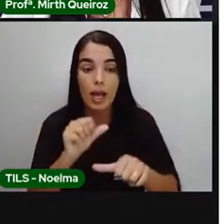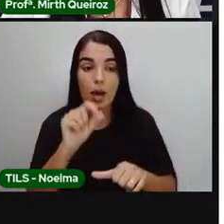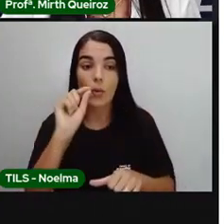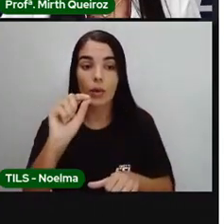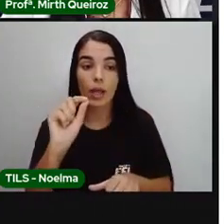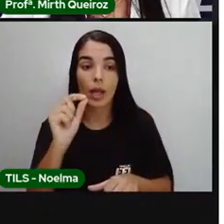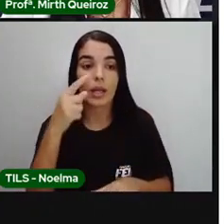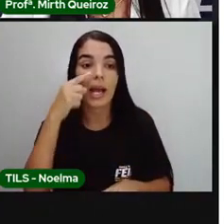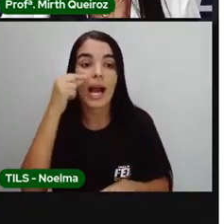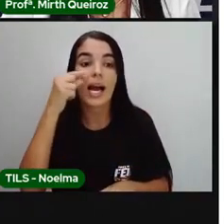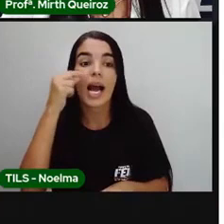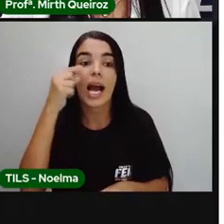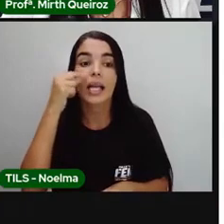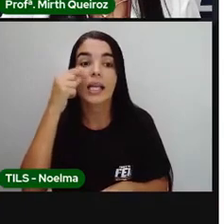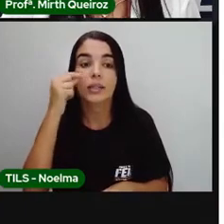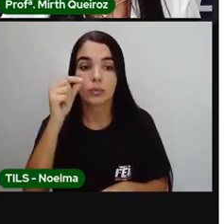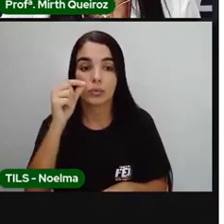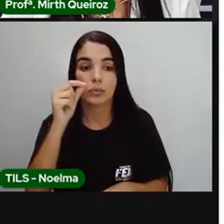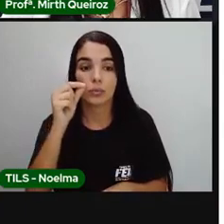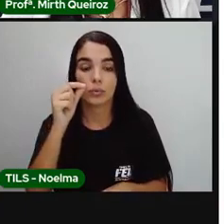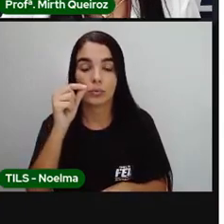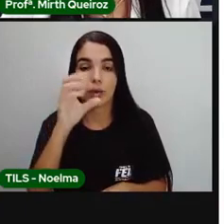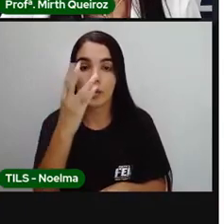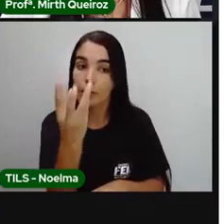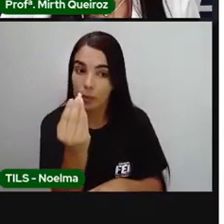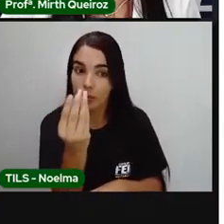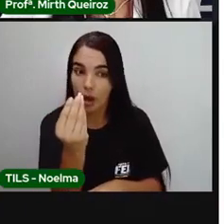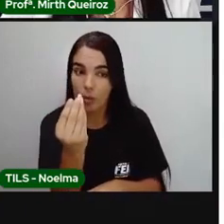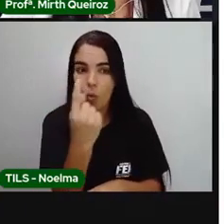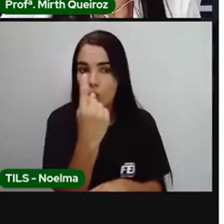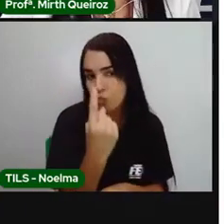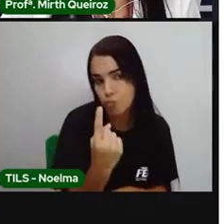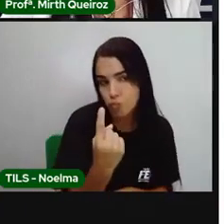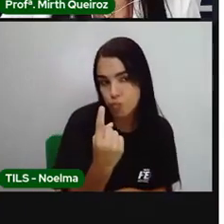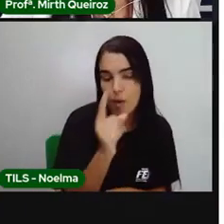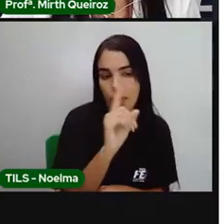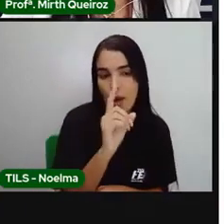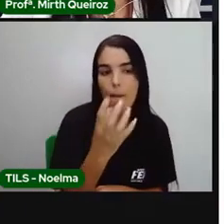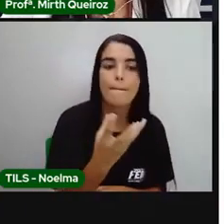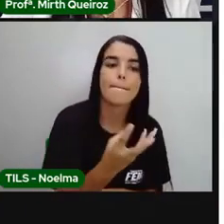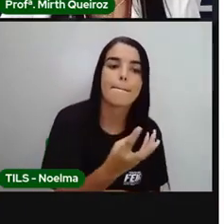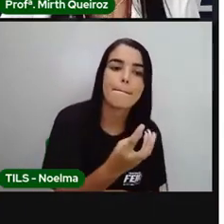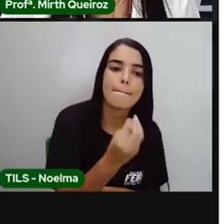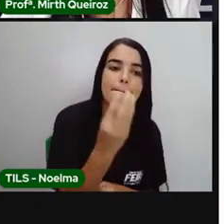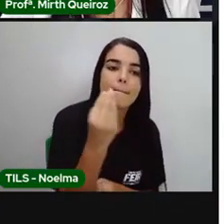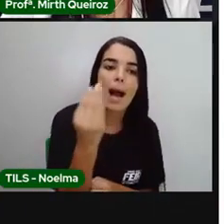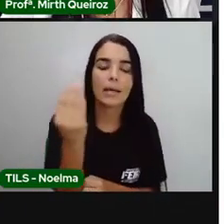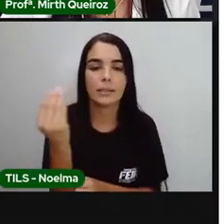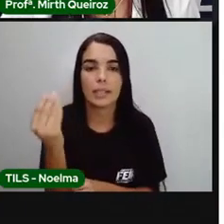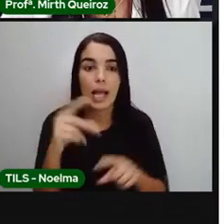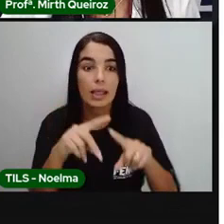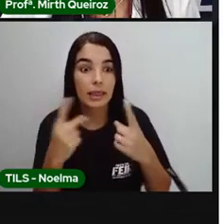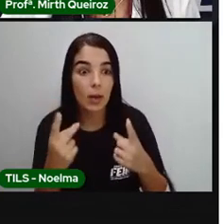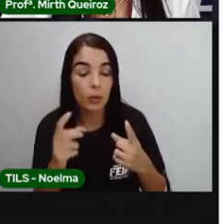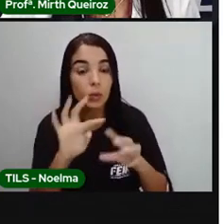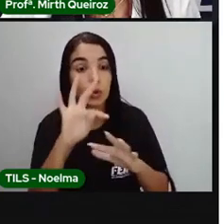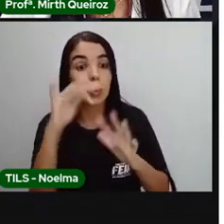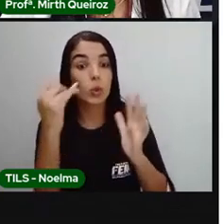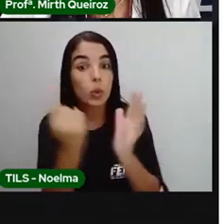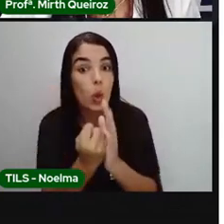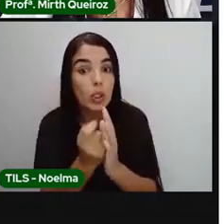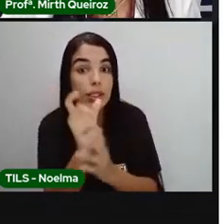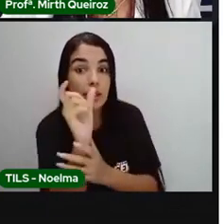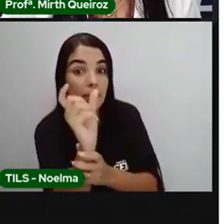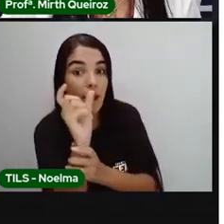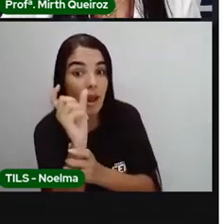Eu quero mudar o ratinho, colocar ratinho no plural. Todas as palavras que tiverem relação com o ratinho